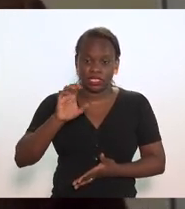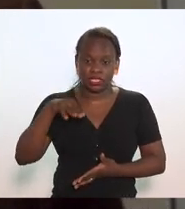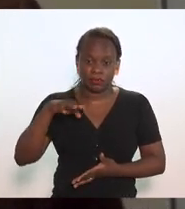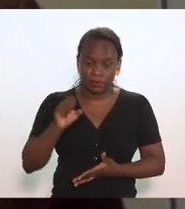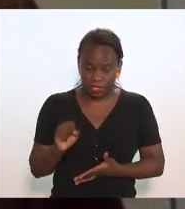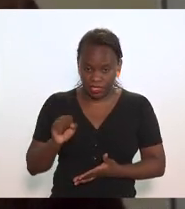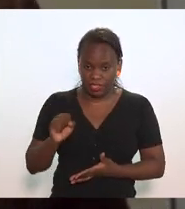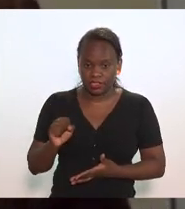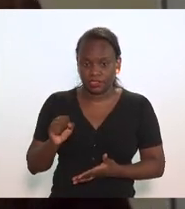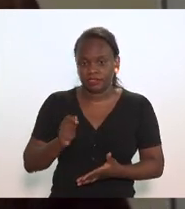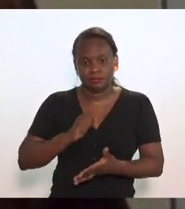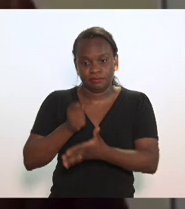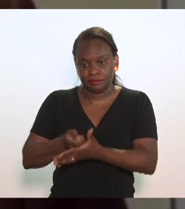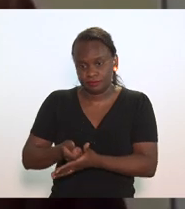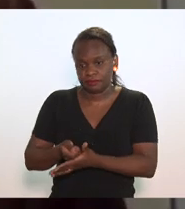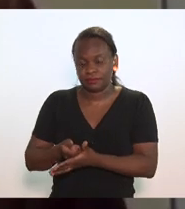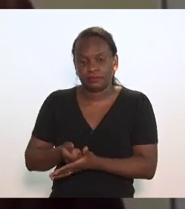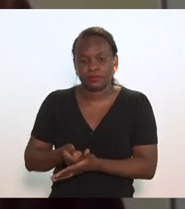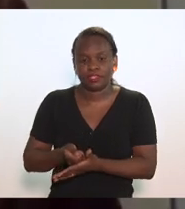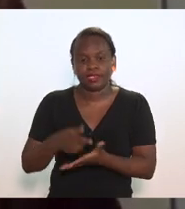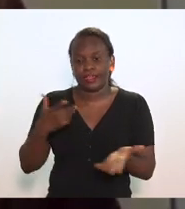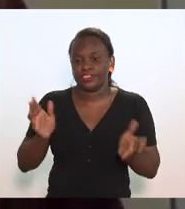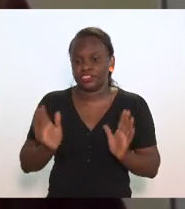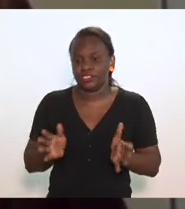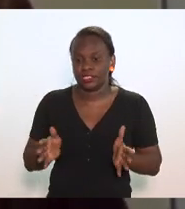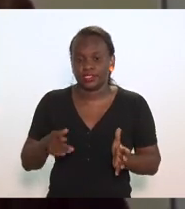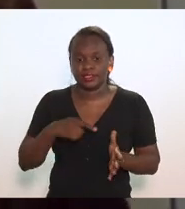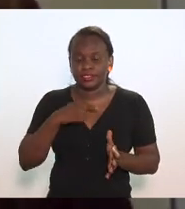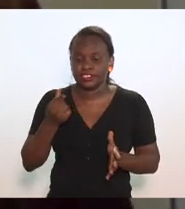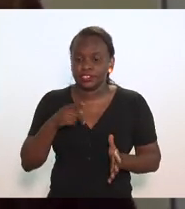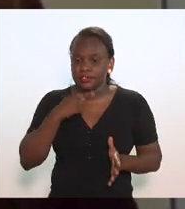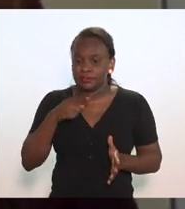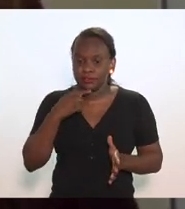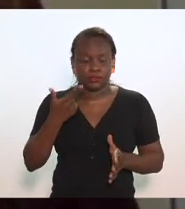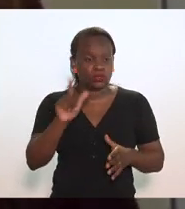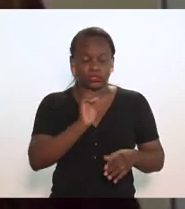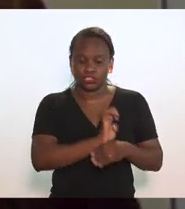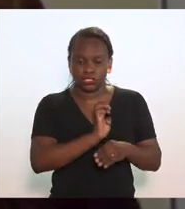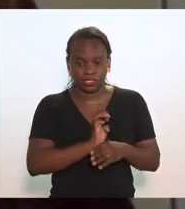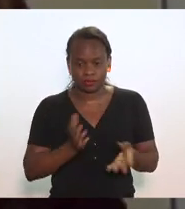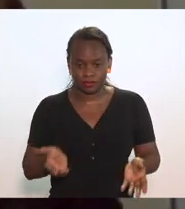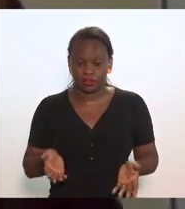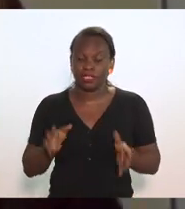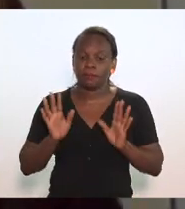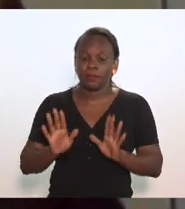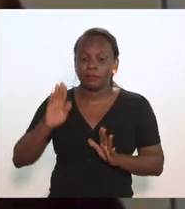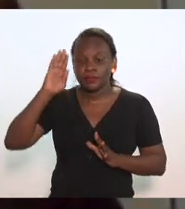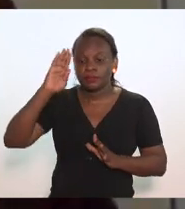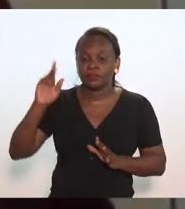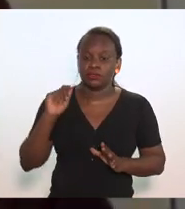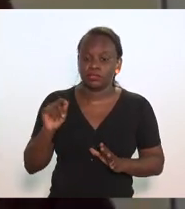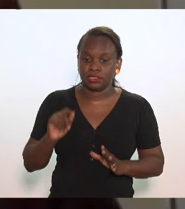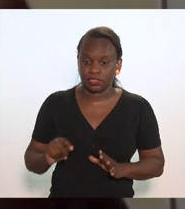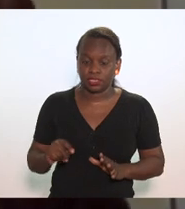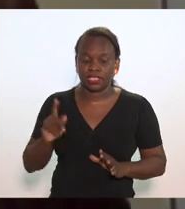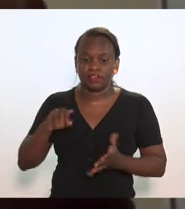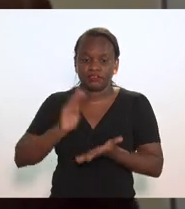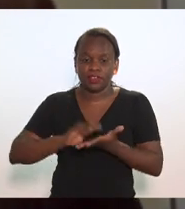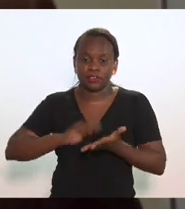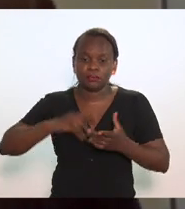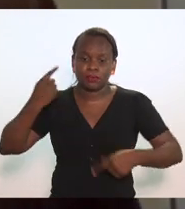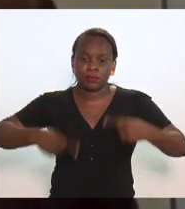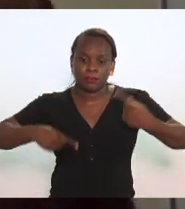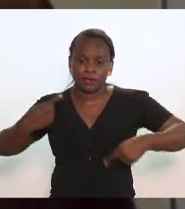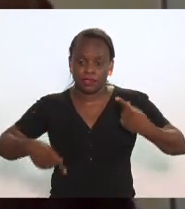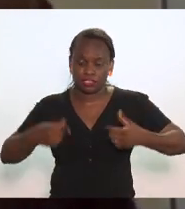largada, o que inviabiliza essa venda para outros estados. Mas o ponto principal é a falta de competitividade